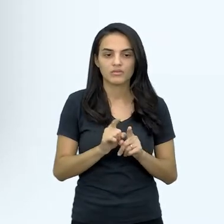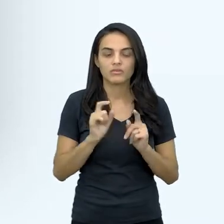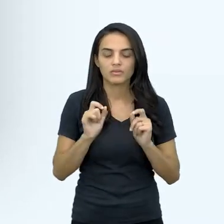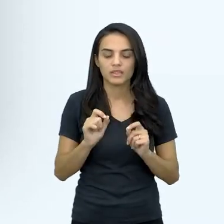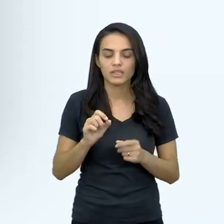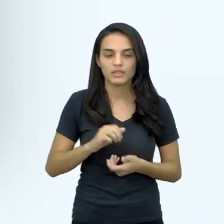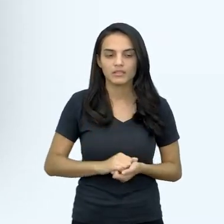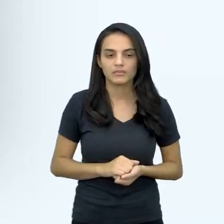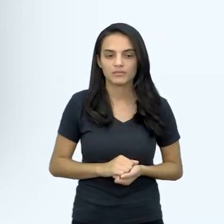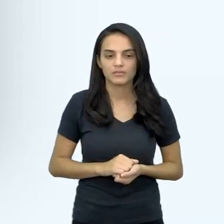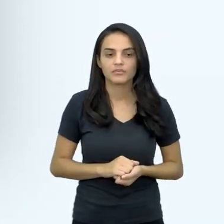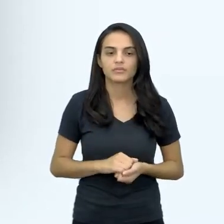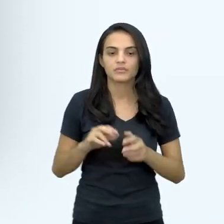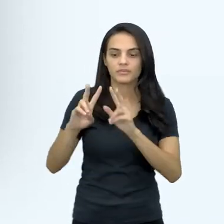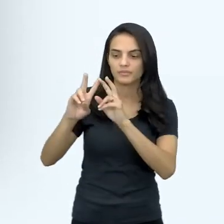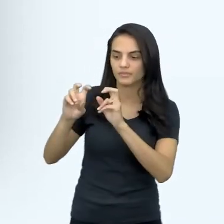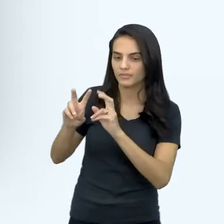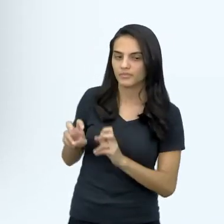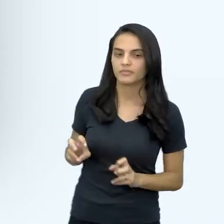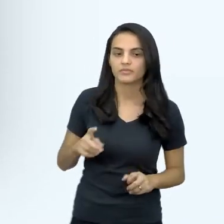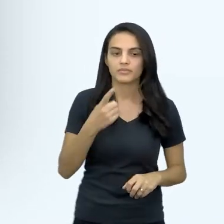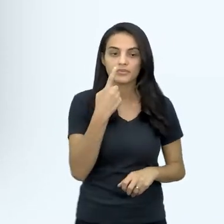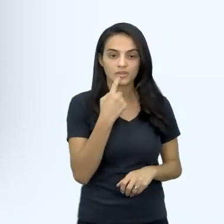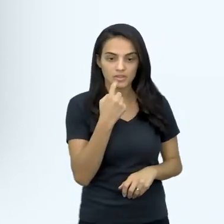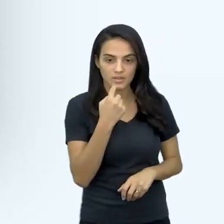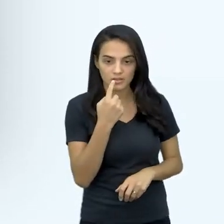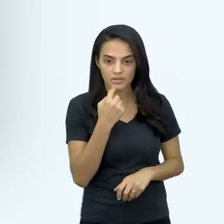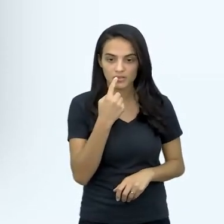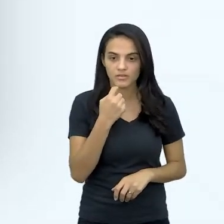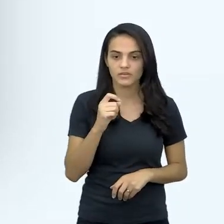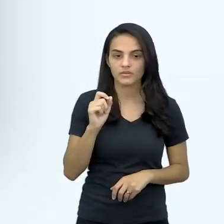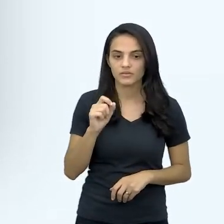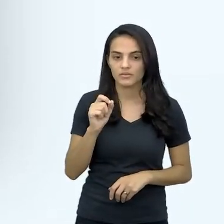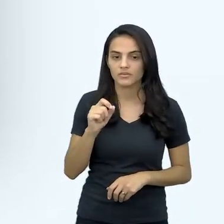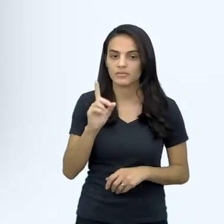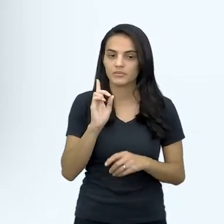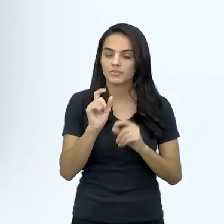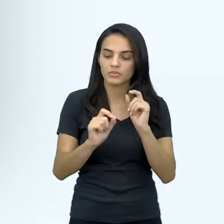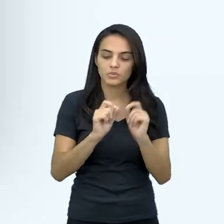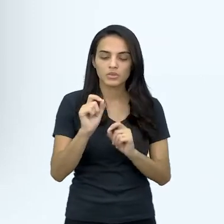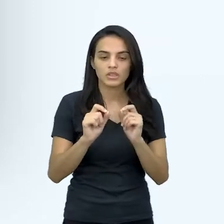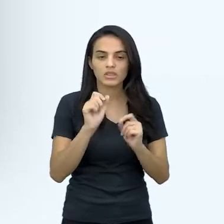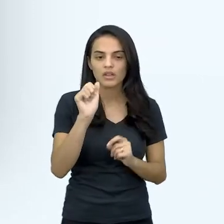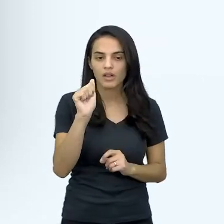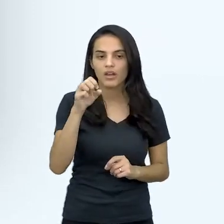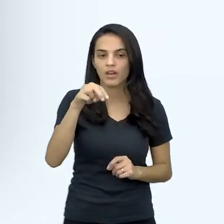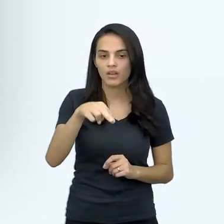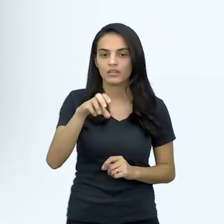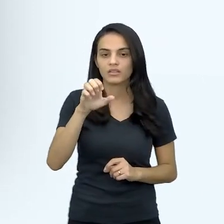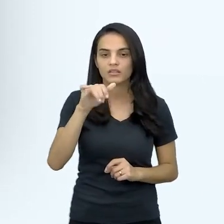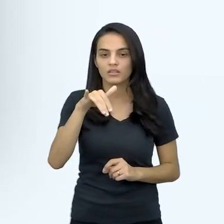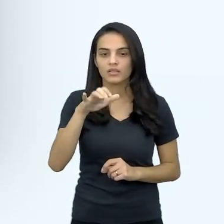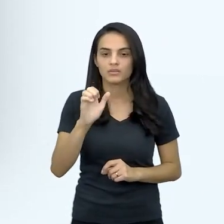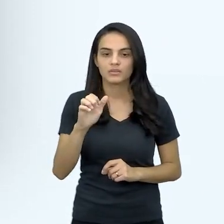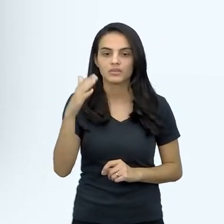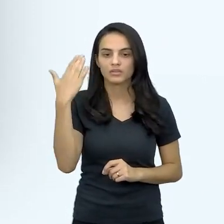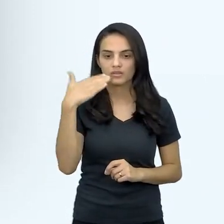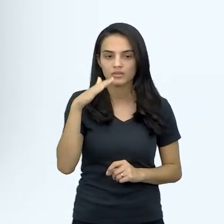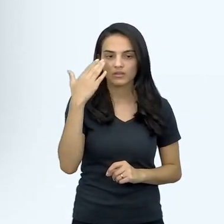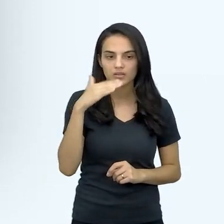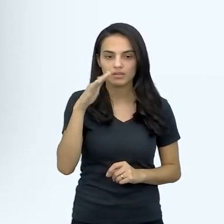todo o tema, né, quanto sangue, bom, né, definir o que é a anemia, né, entender um pouco